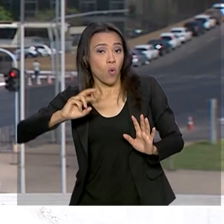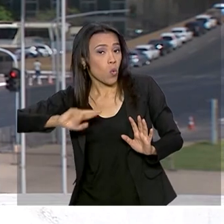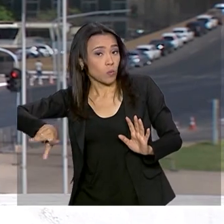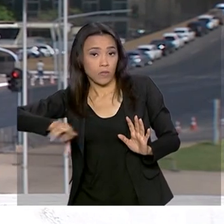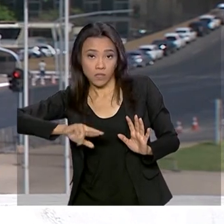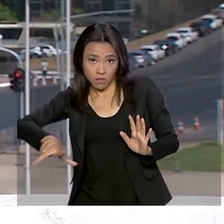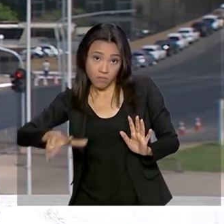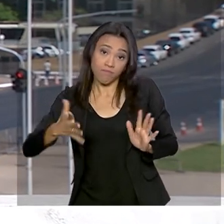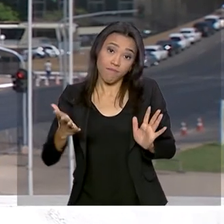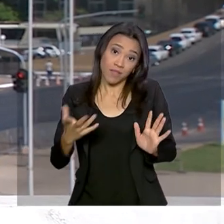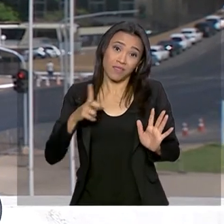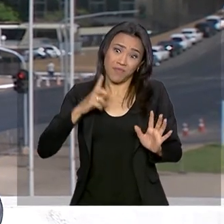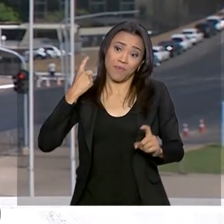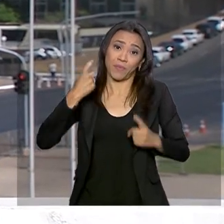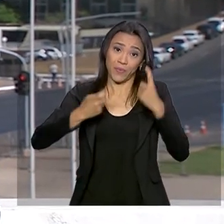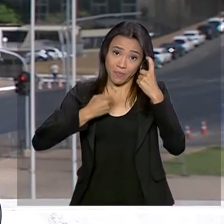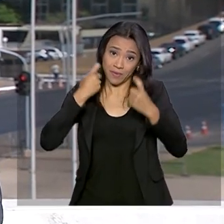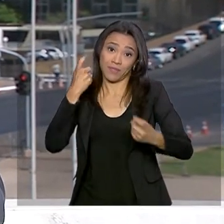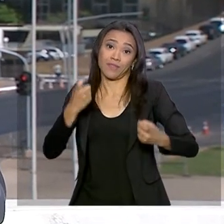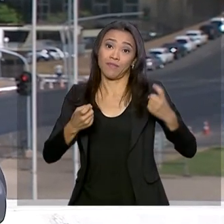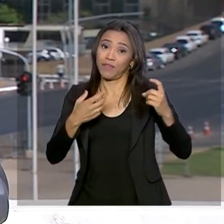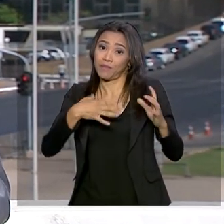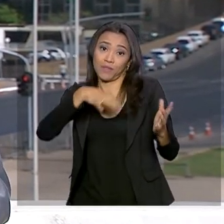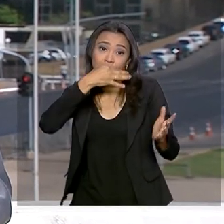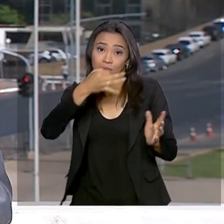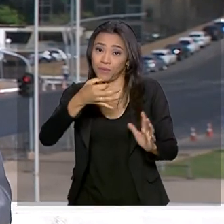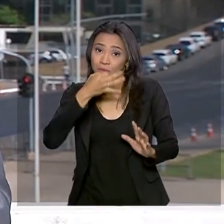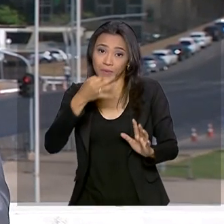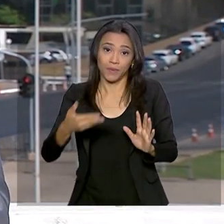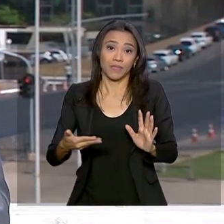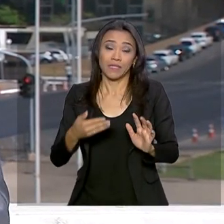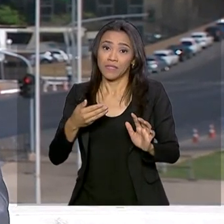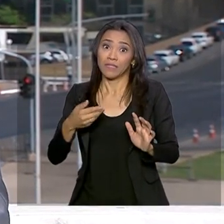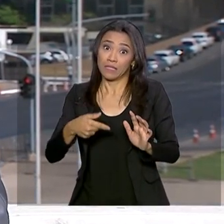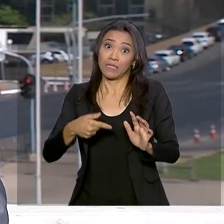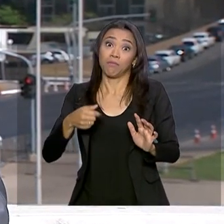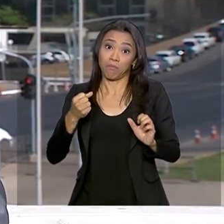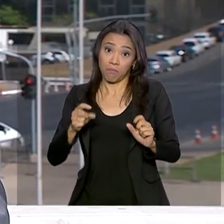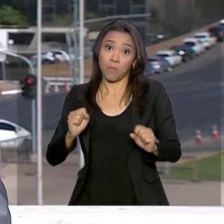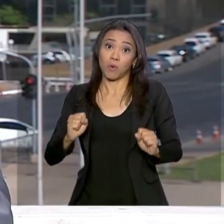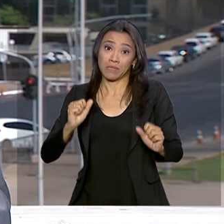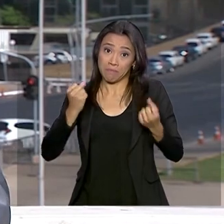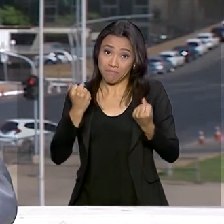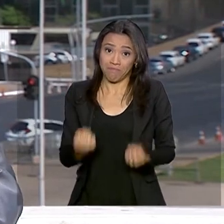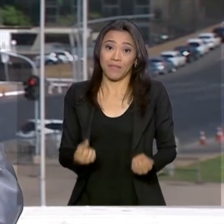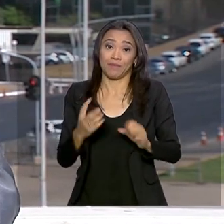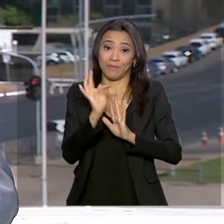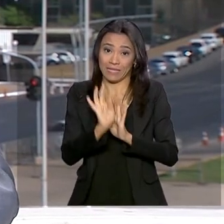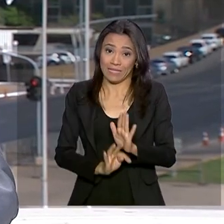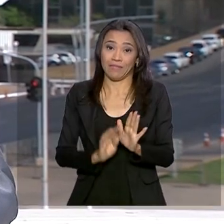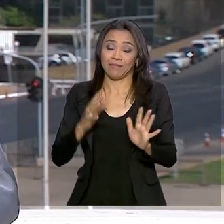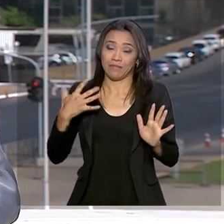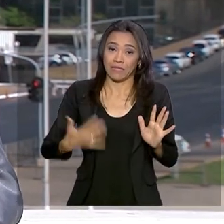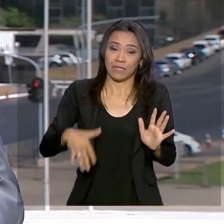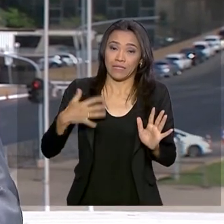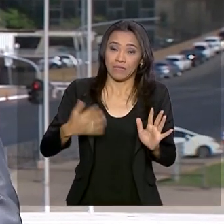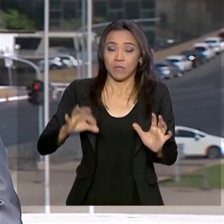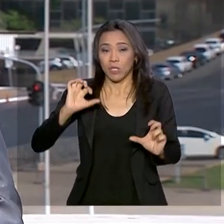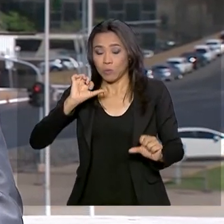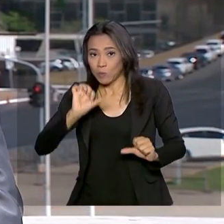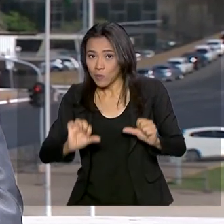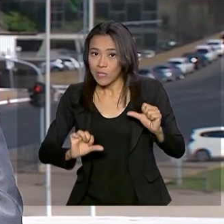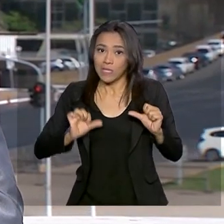uma preocupação para que não sejam sugestões, não sejam alterações significativas, a não ser que seja assim uma